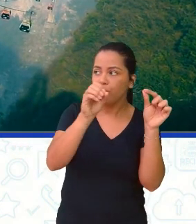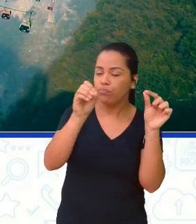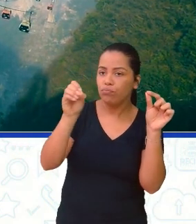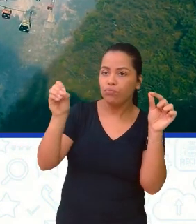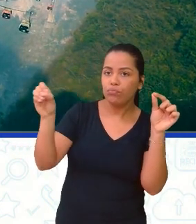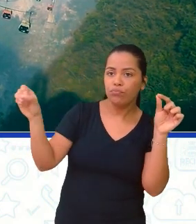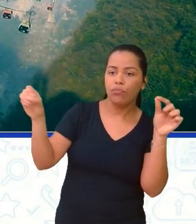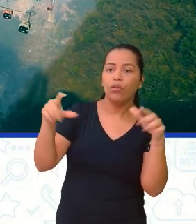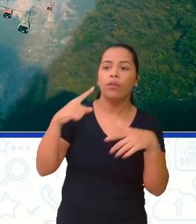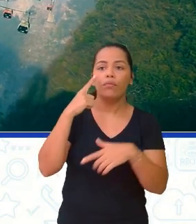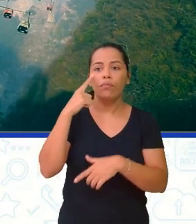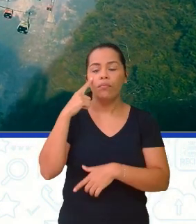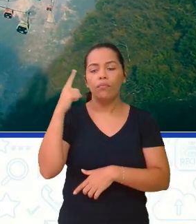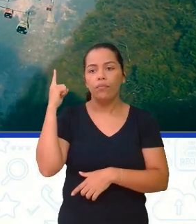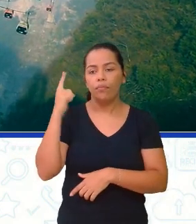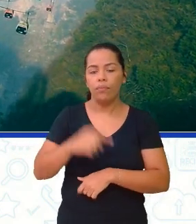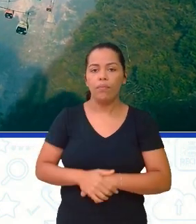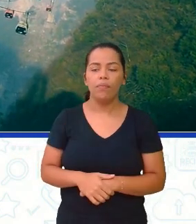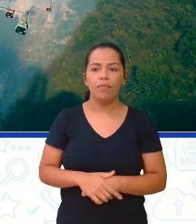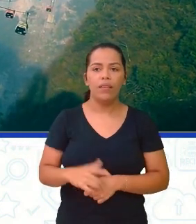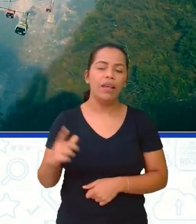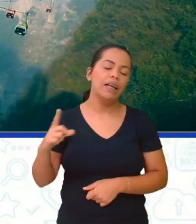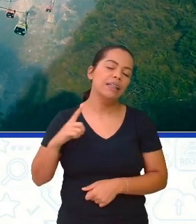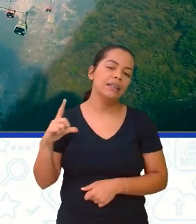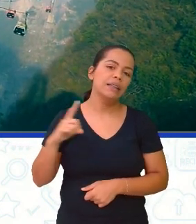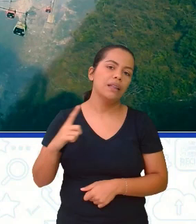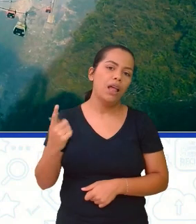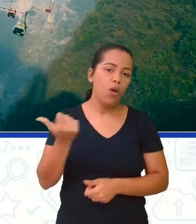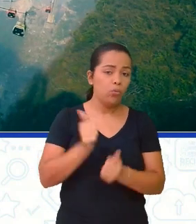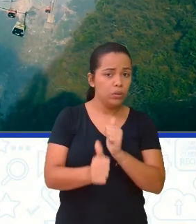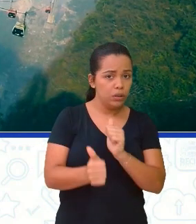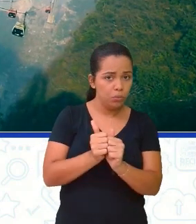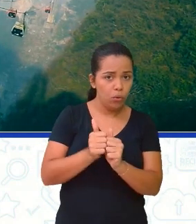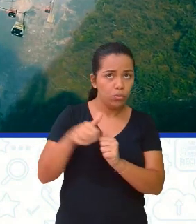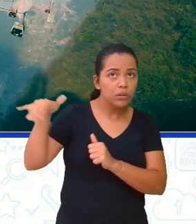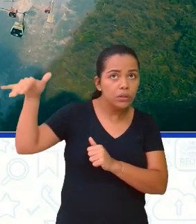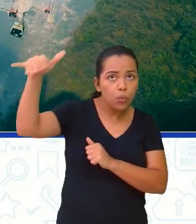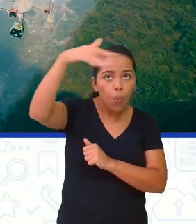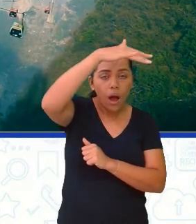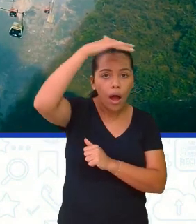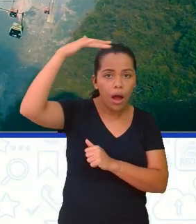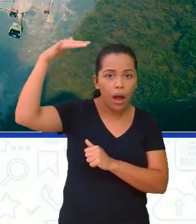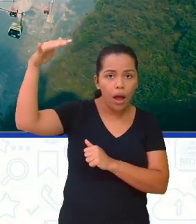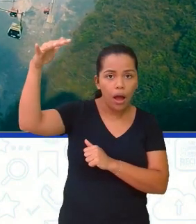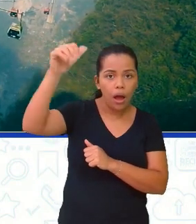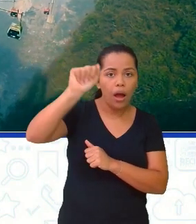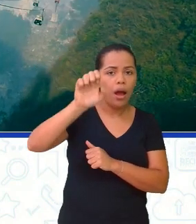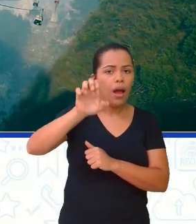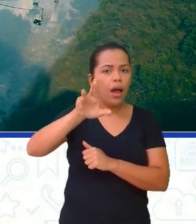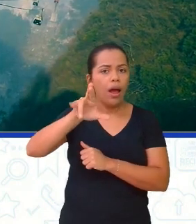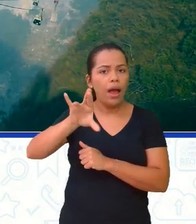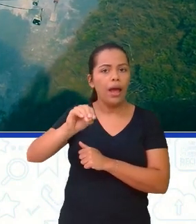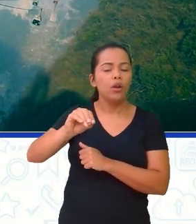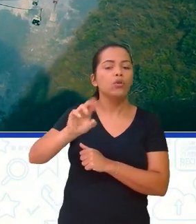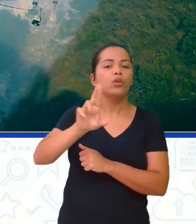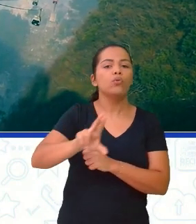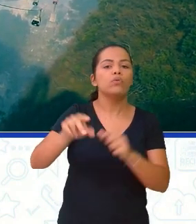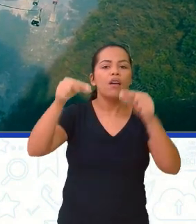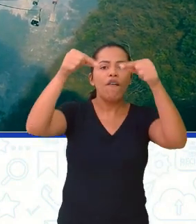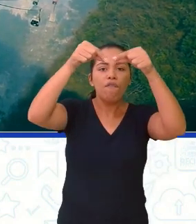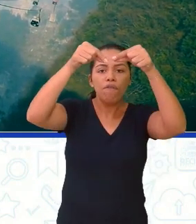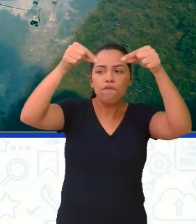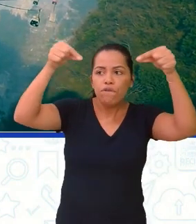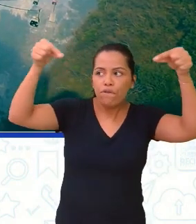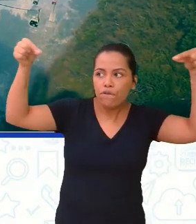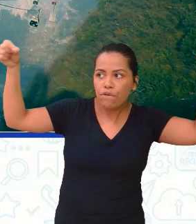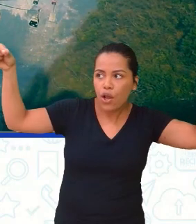teleférico, eu estou falando de um transporte aéreo que utiliza o cabo. O cabo é o ponto